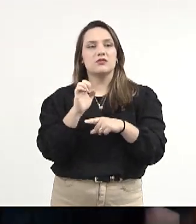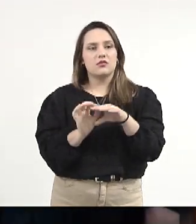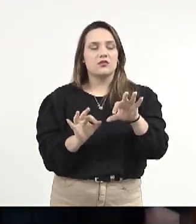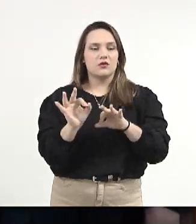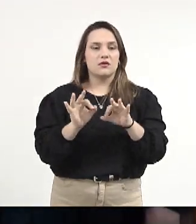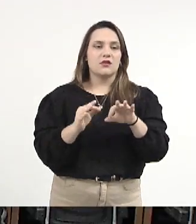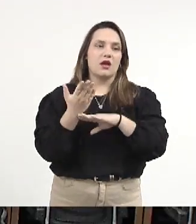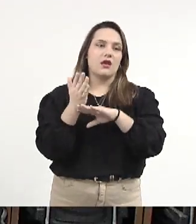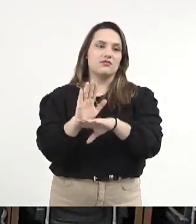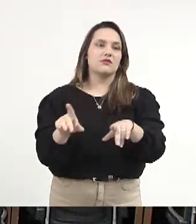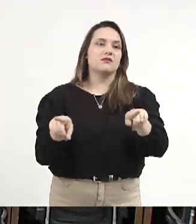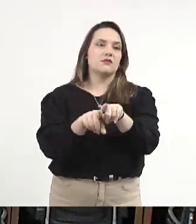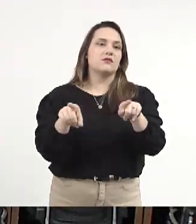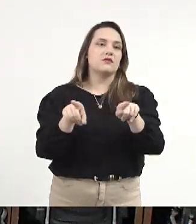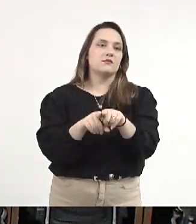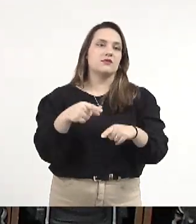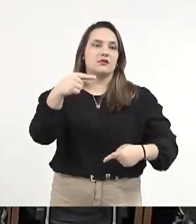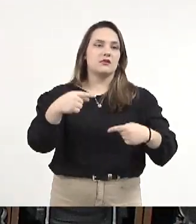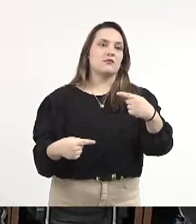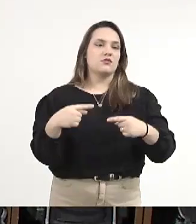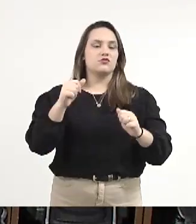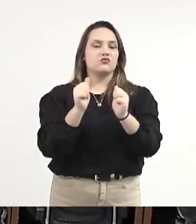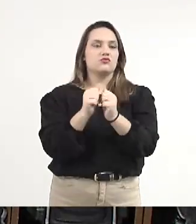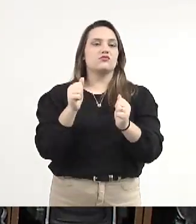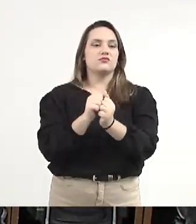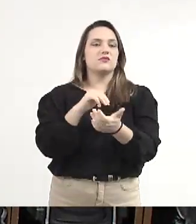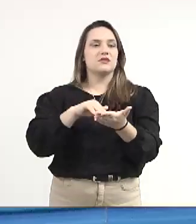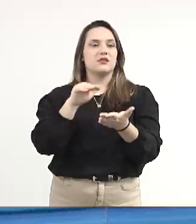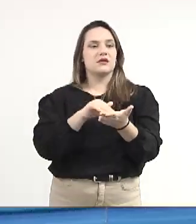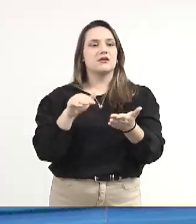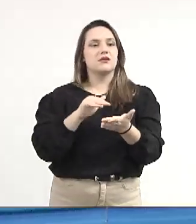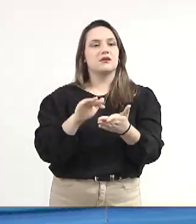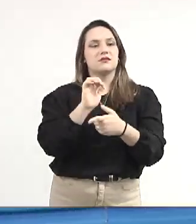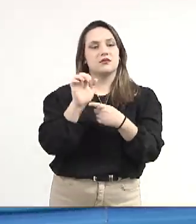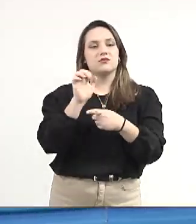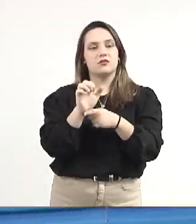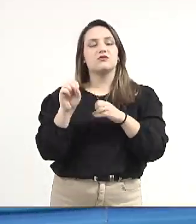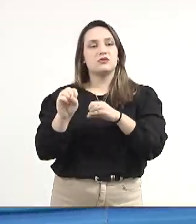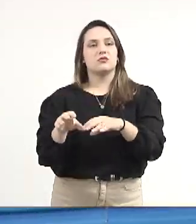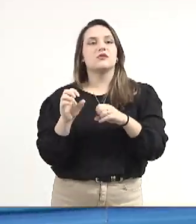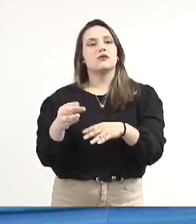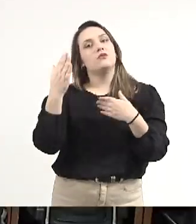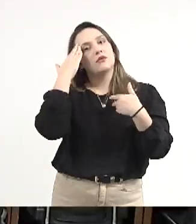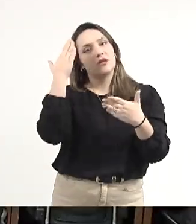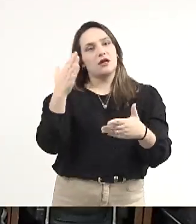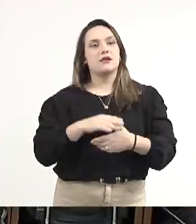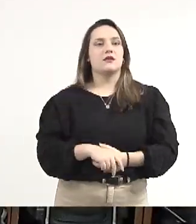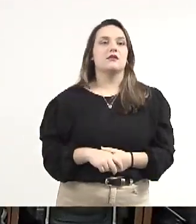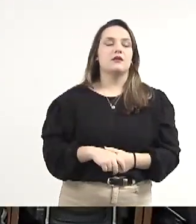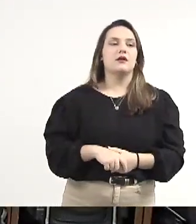colaborar nesse debate junto à Secretaria Estadual de Educação. Obrigada. Obrigada.